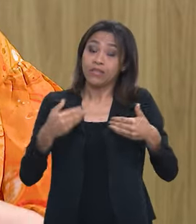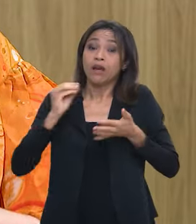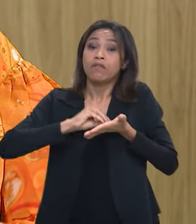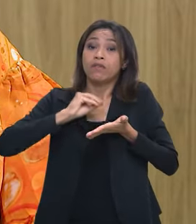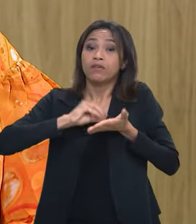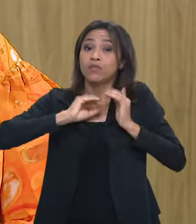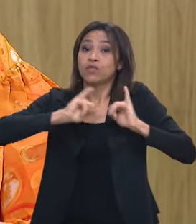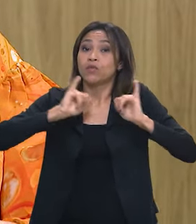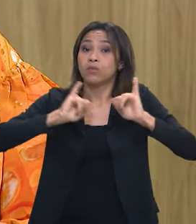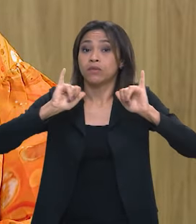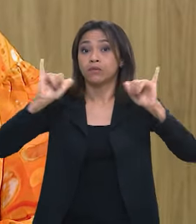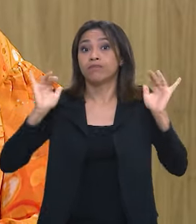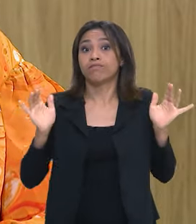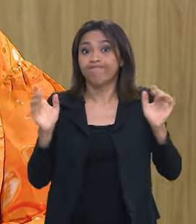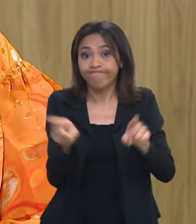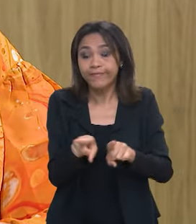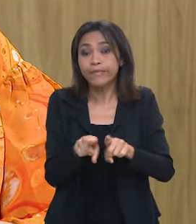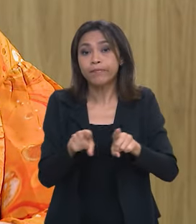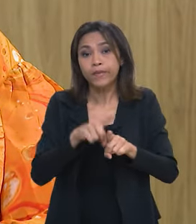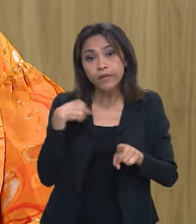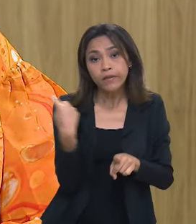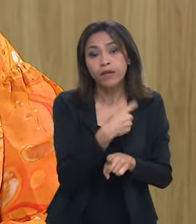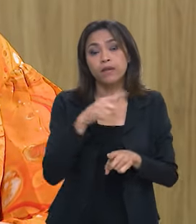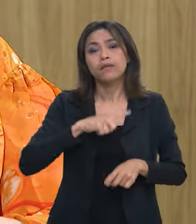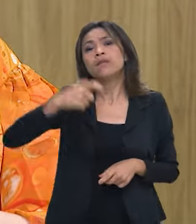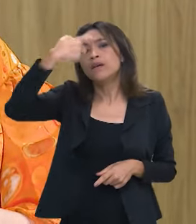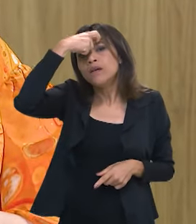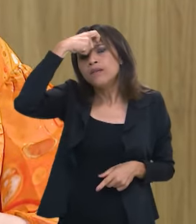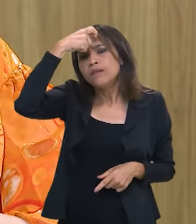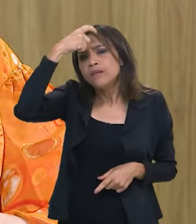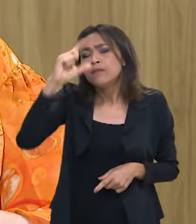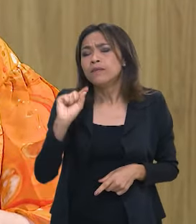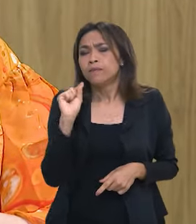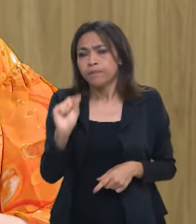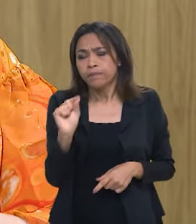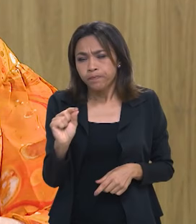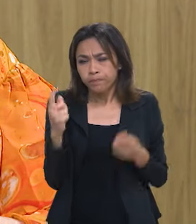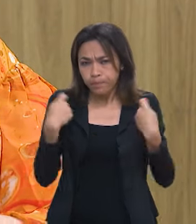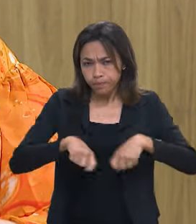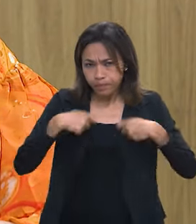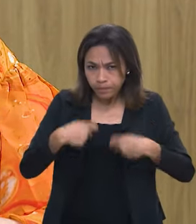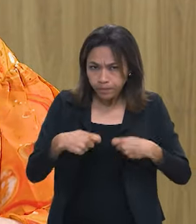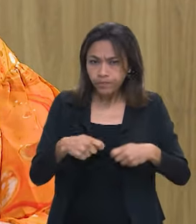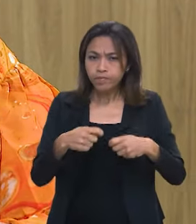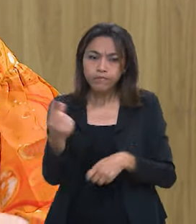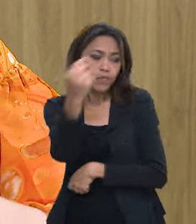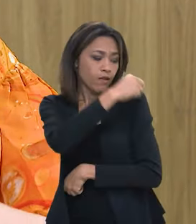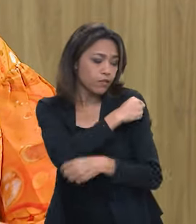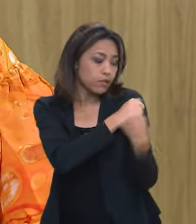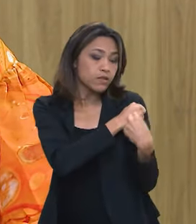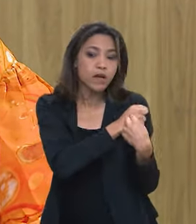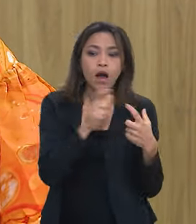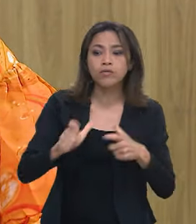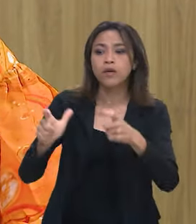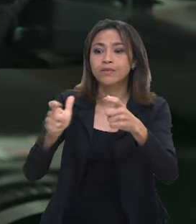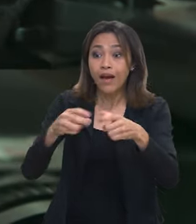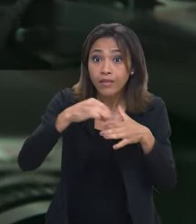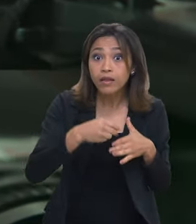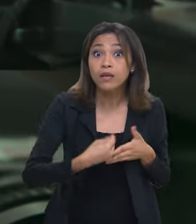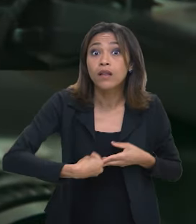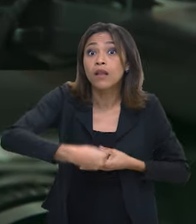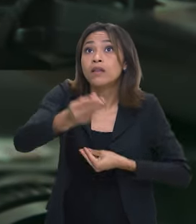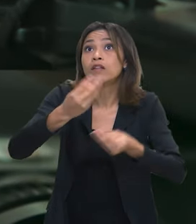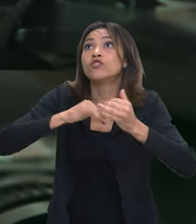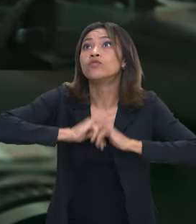pela desinformação e também temos consciência de que temos que levar a vacina onde a população está.